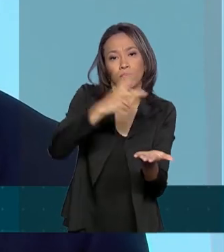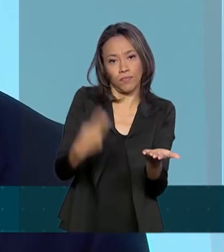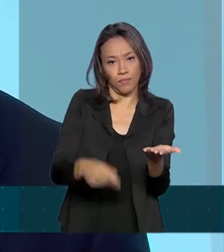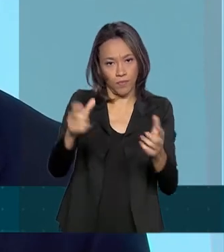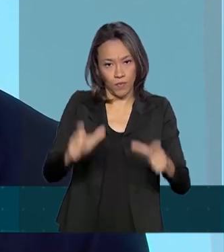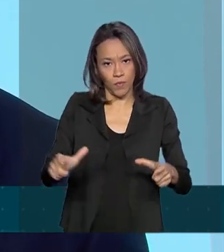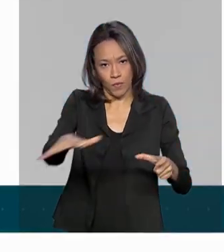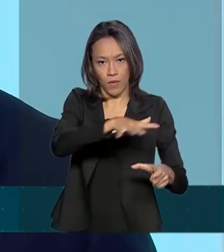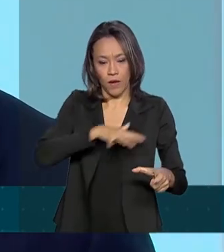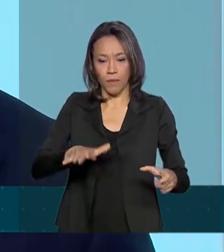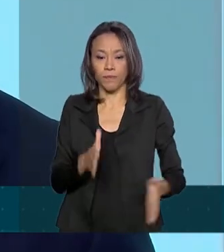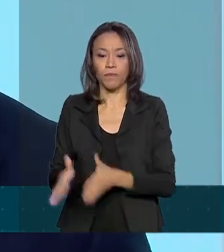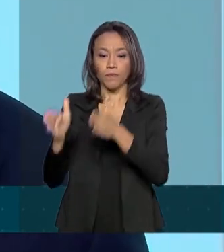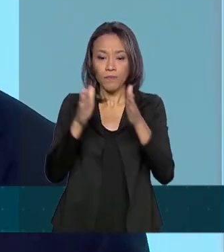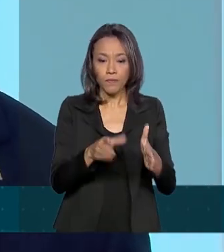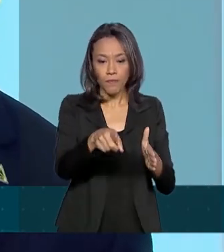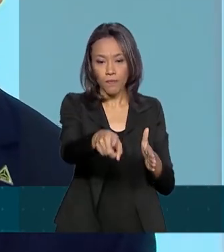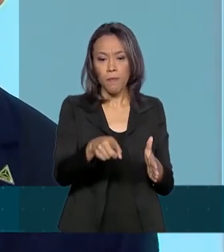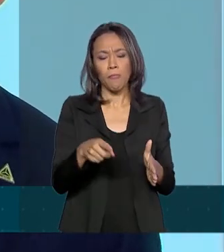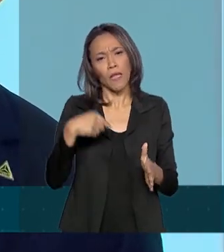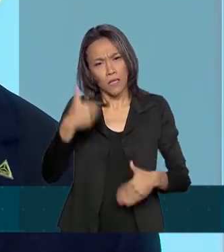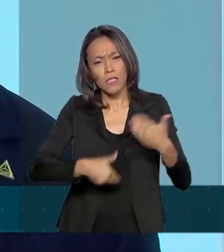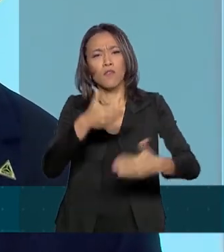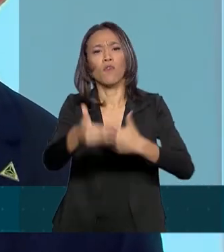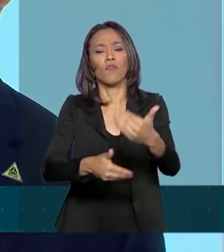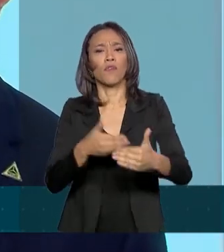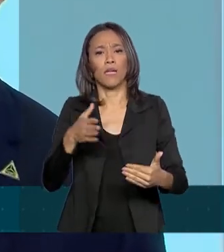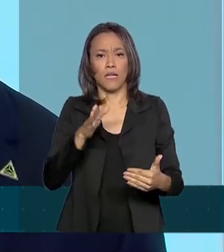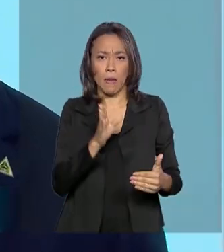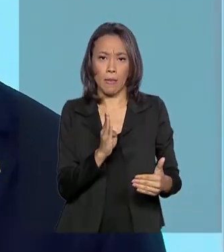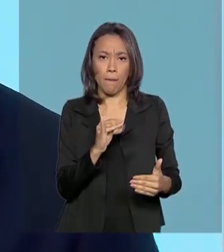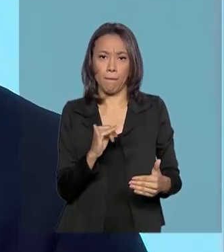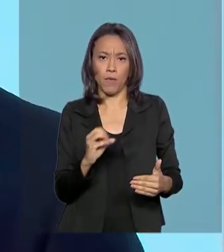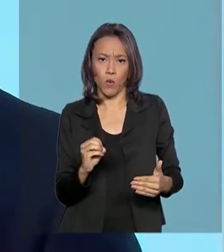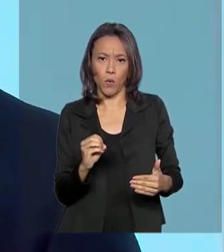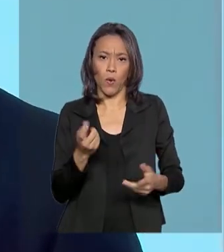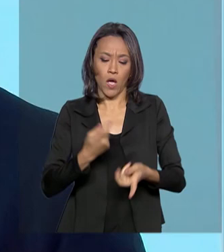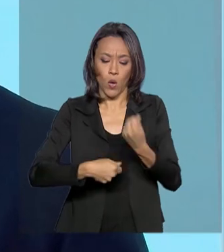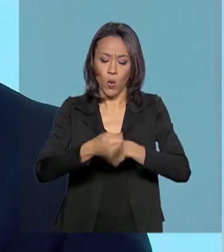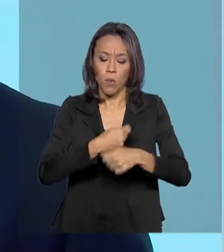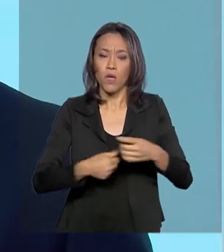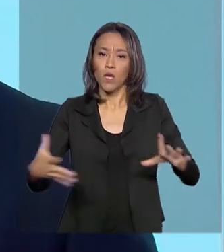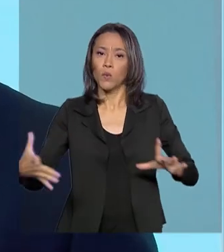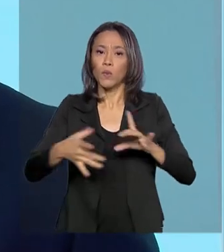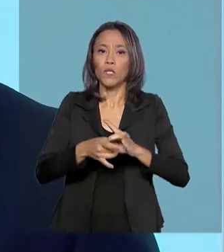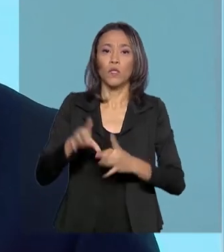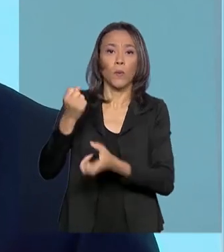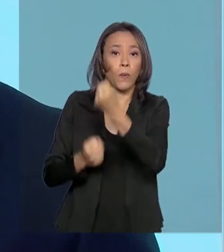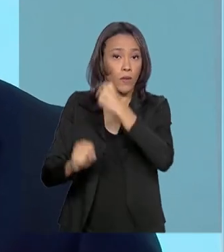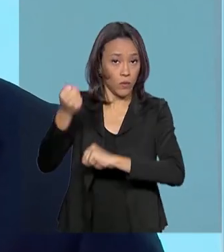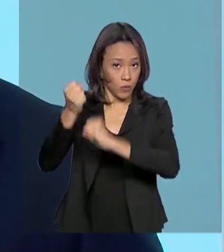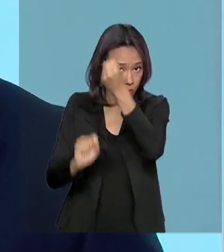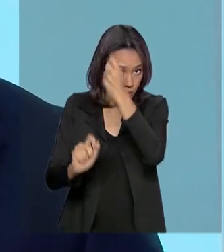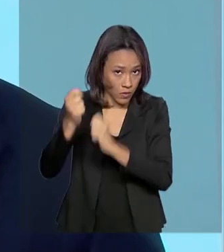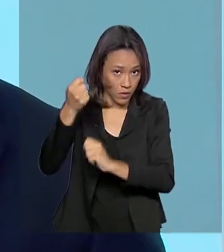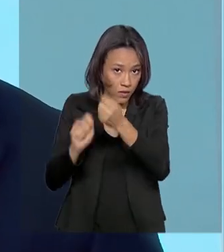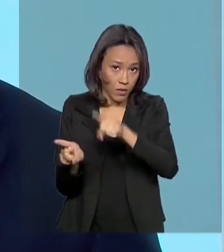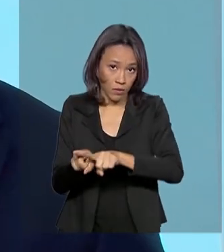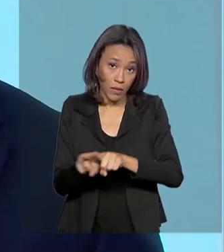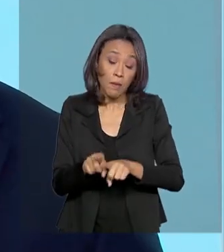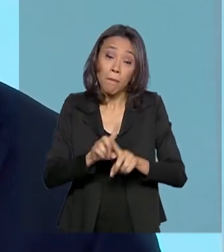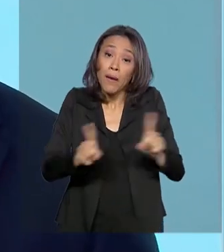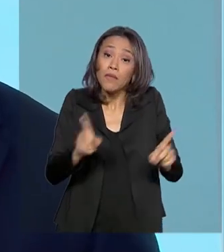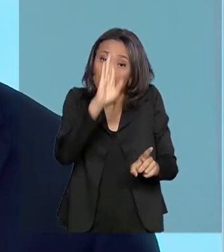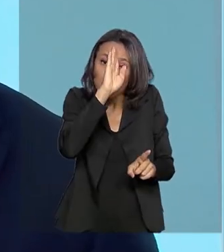mercado e da sociedade e desenvolver não só atividades da bioeconomia atrelada à política industrial, mas principalmente em